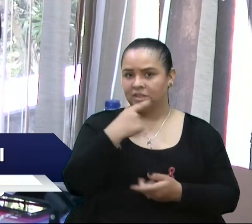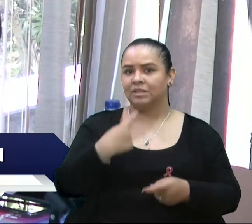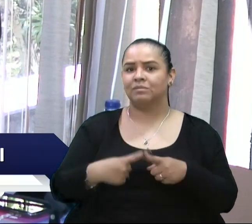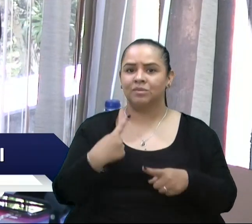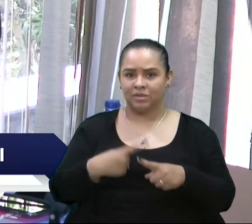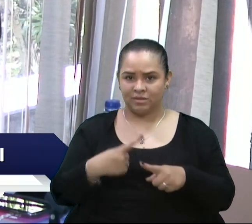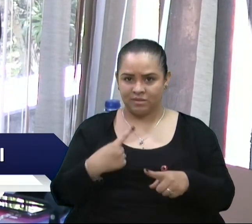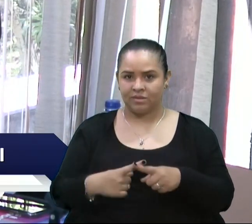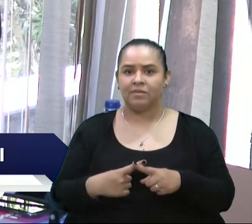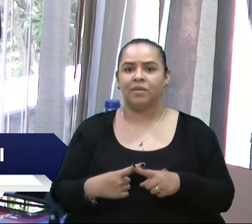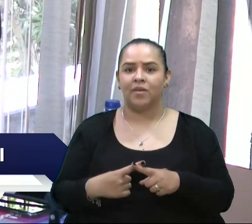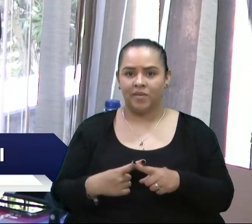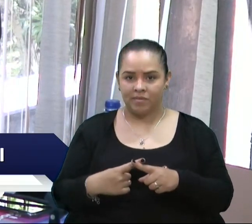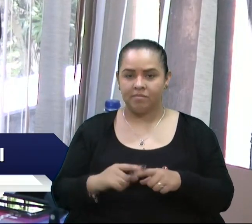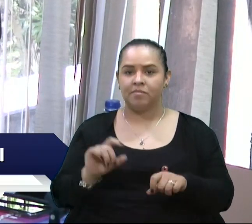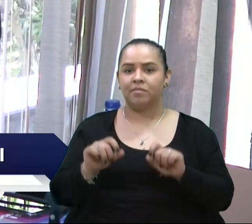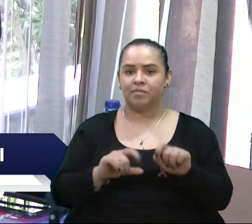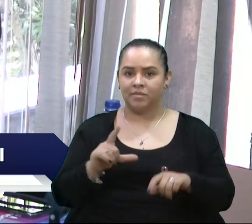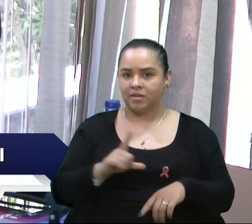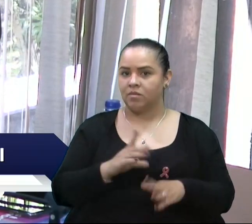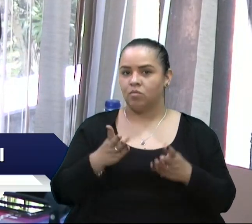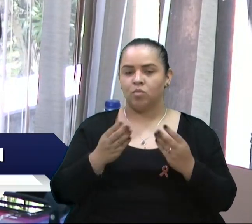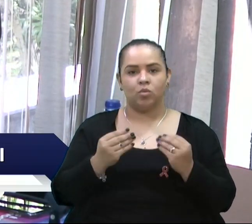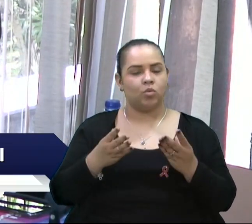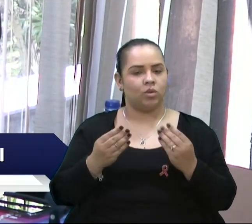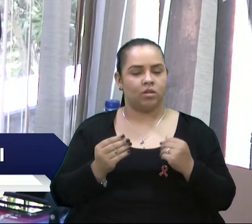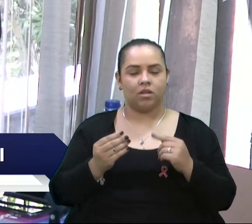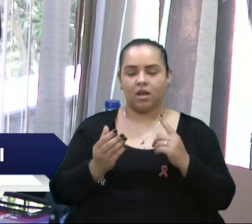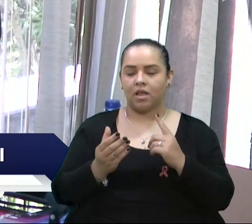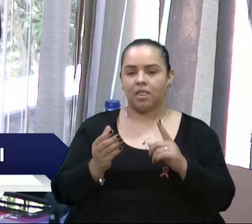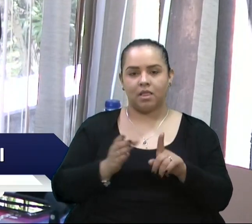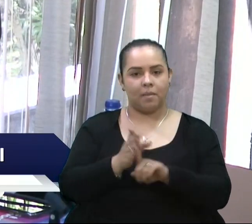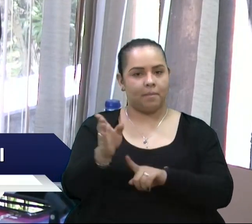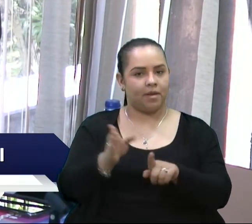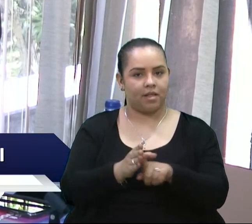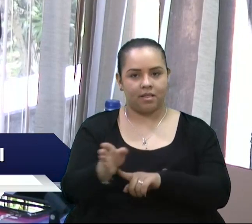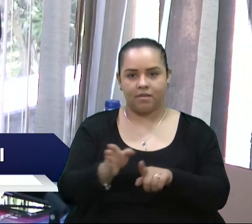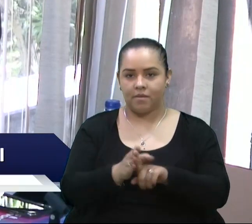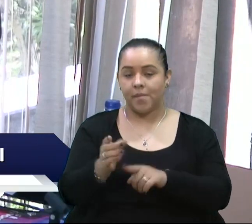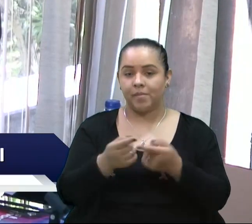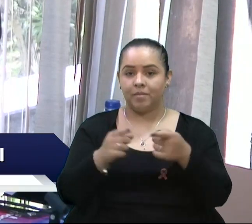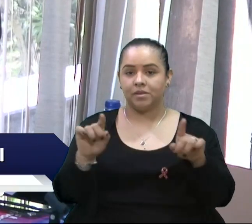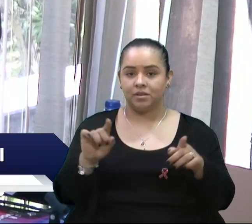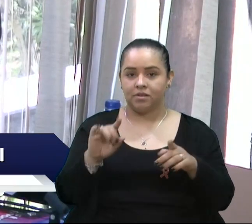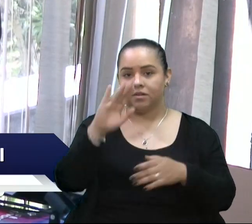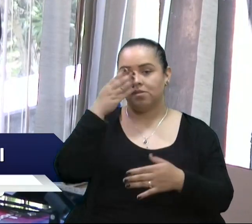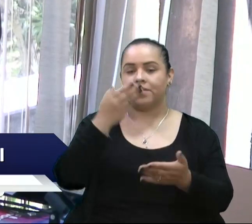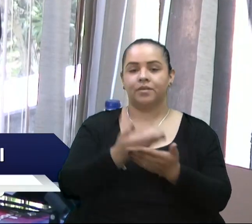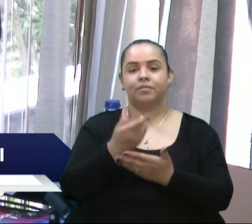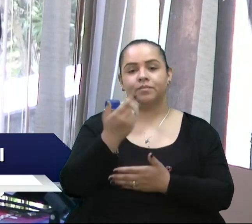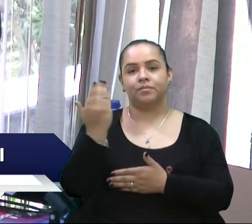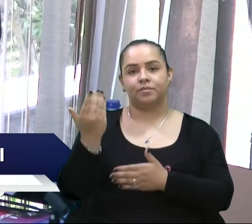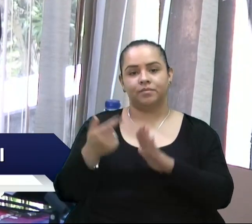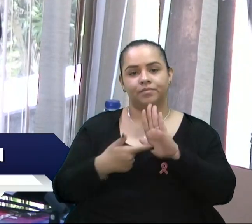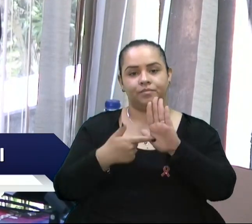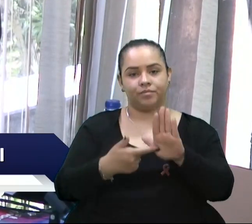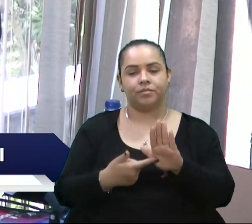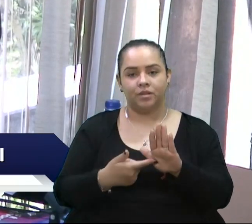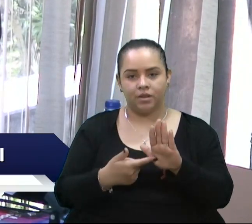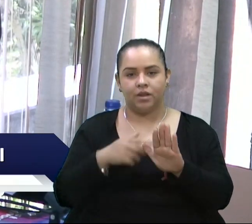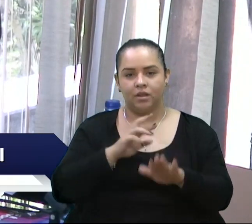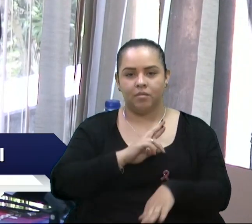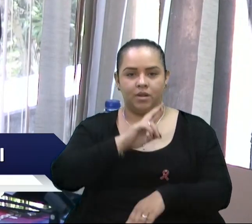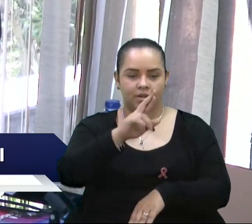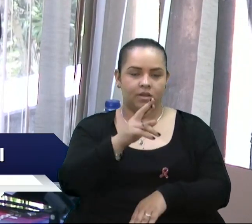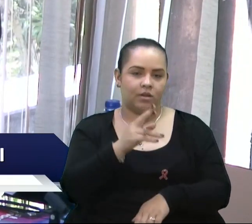Porque os volumes de atendimentos, eles automaticamente se ampliam. Mas acho que representaram aí a grandiosidade do